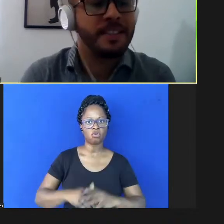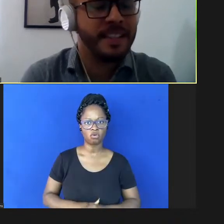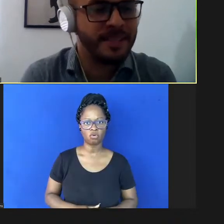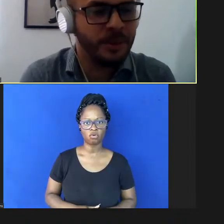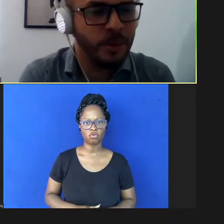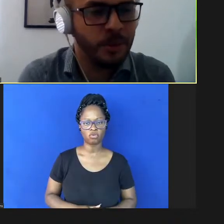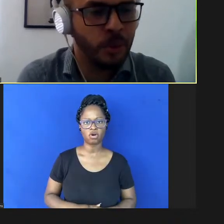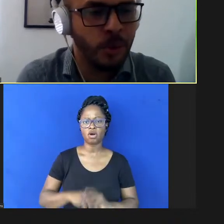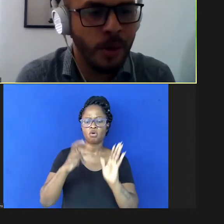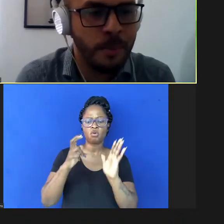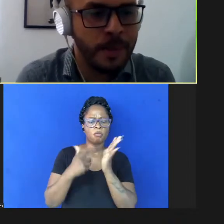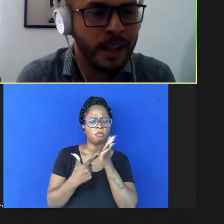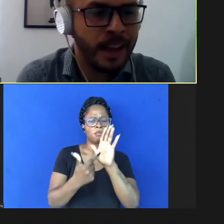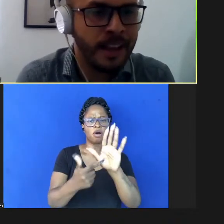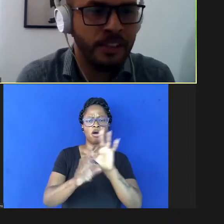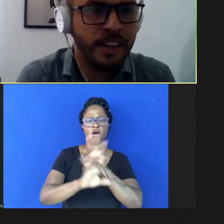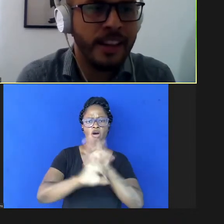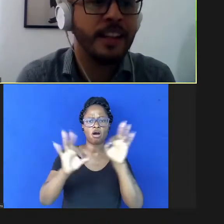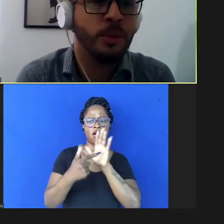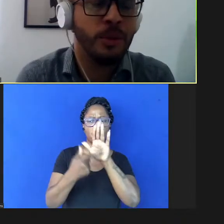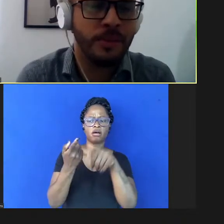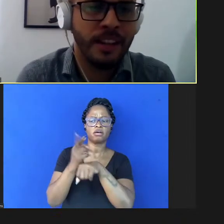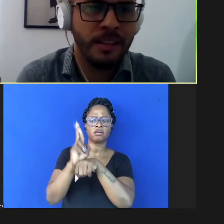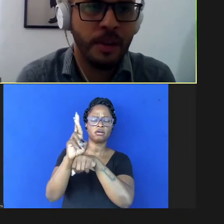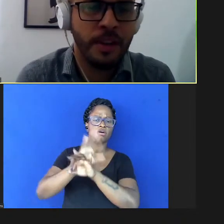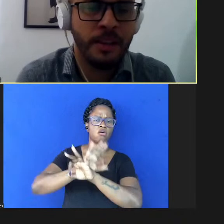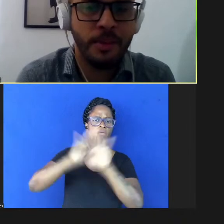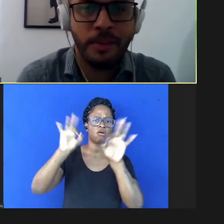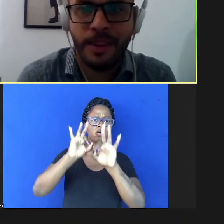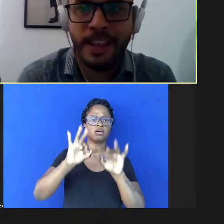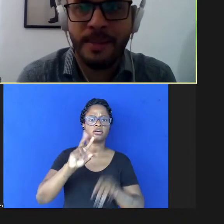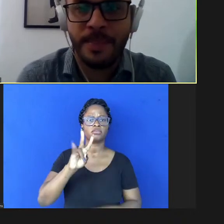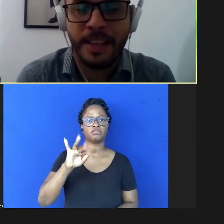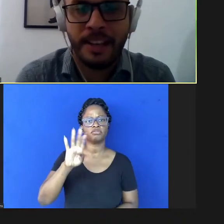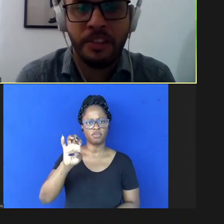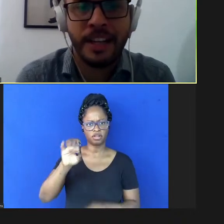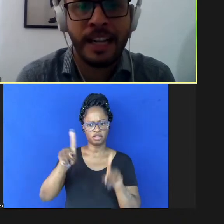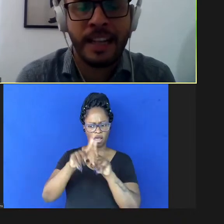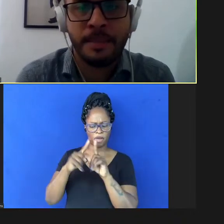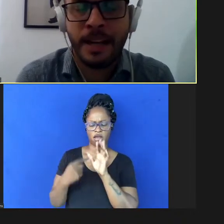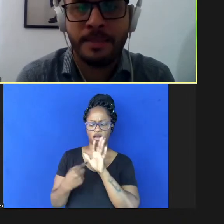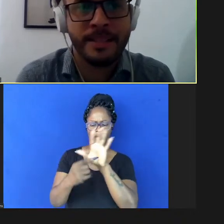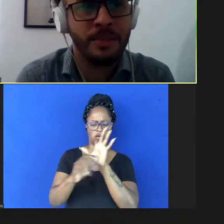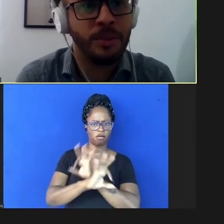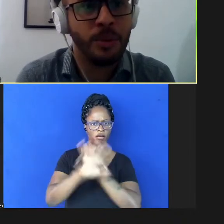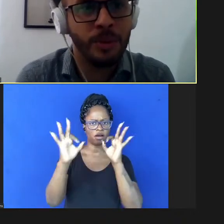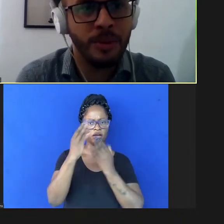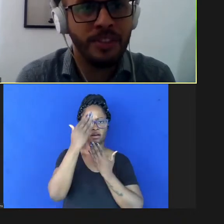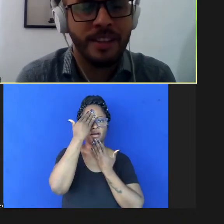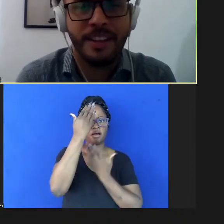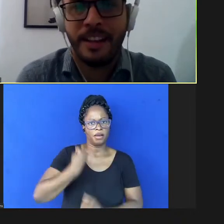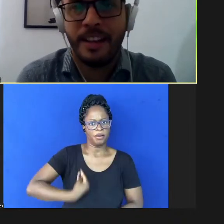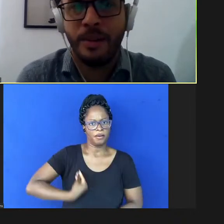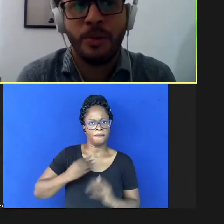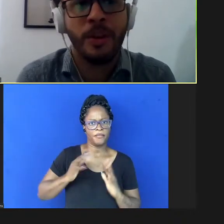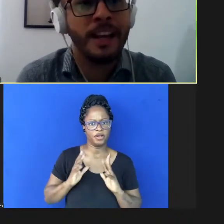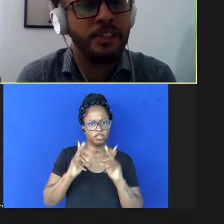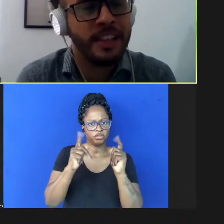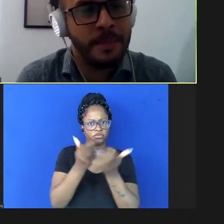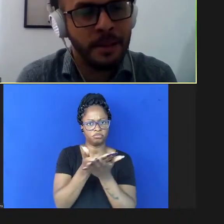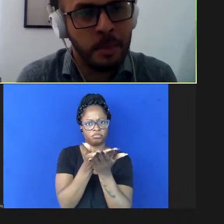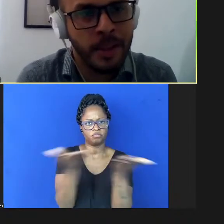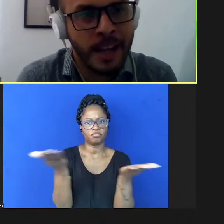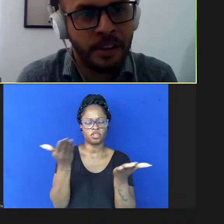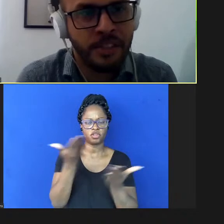apresentação do doutor Bernardo Retira doutora a gente agradece a participação de todos os